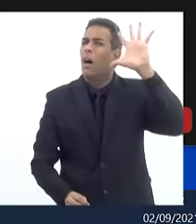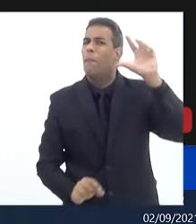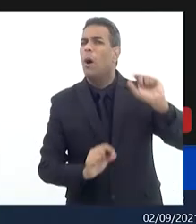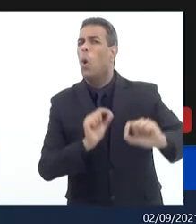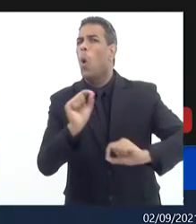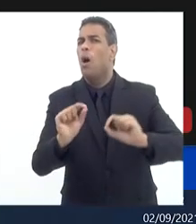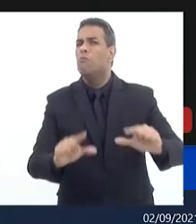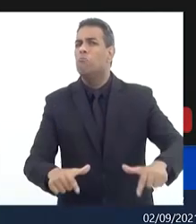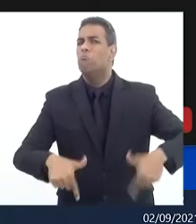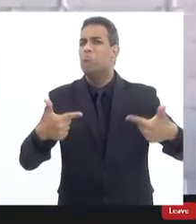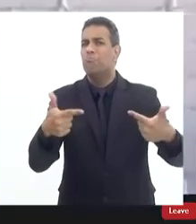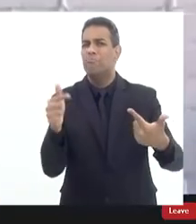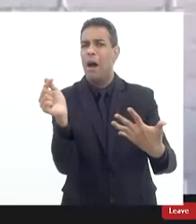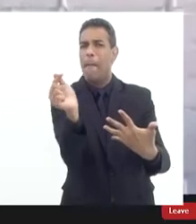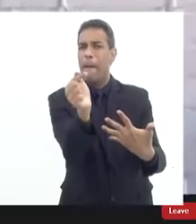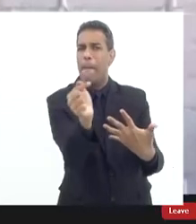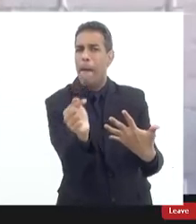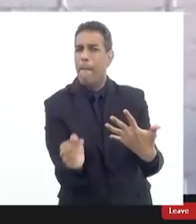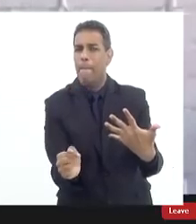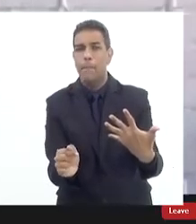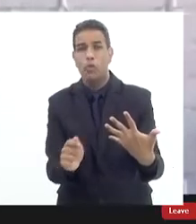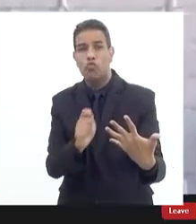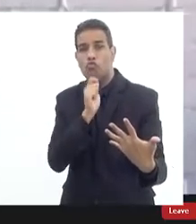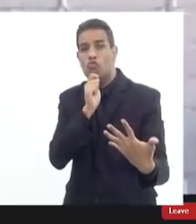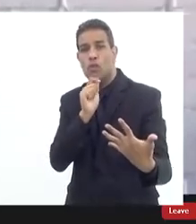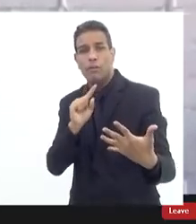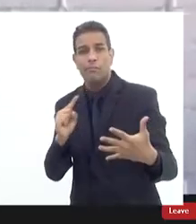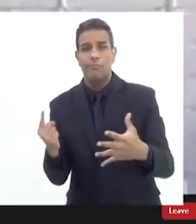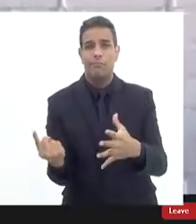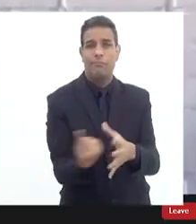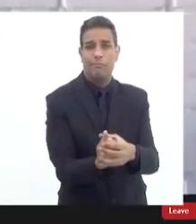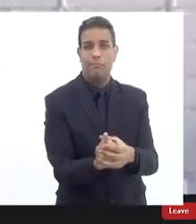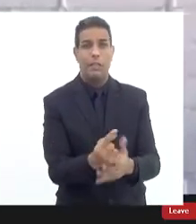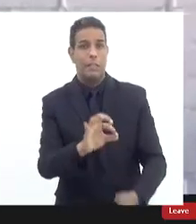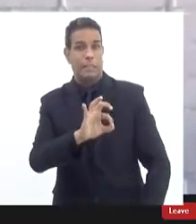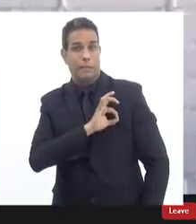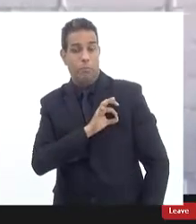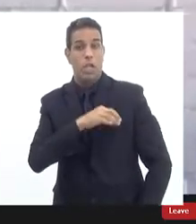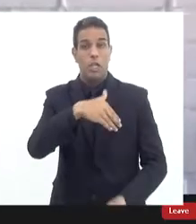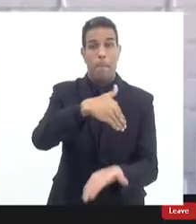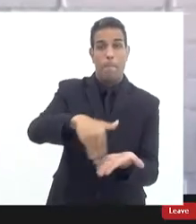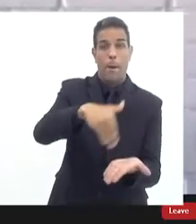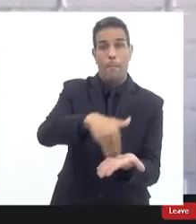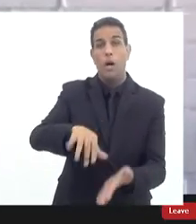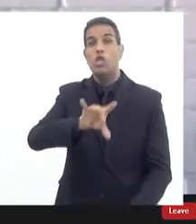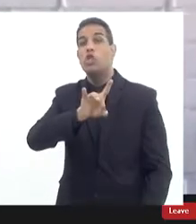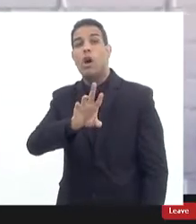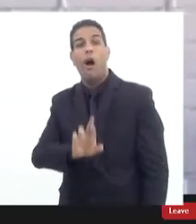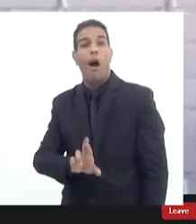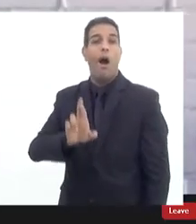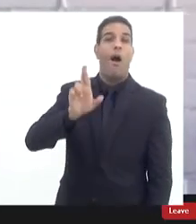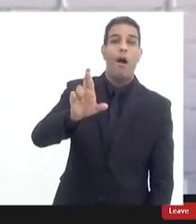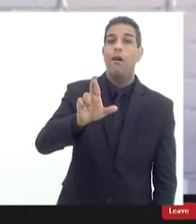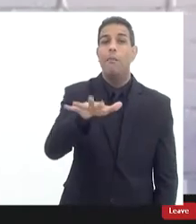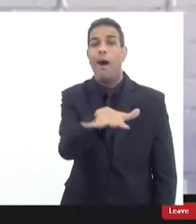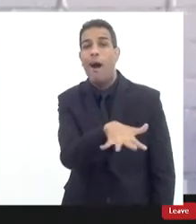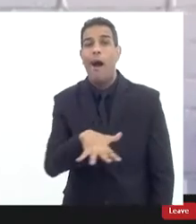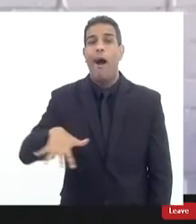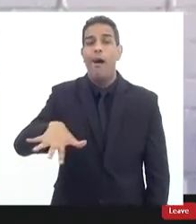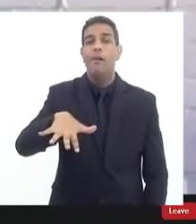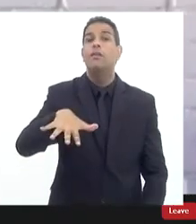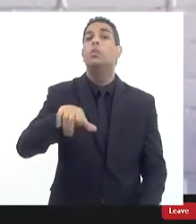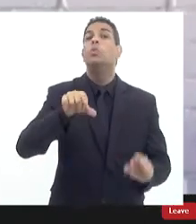esses critérios sem a participação e adesão dos secretários e não representação mas diretamente dos